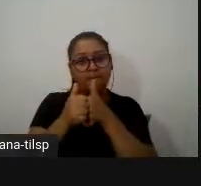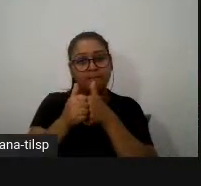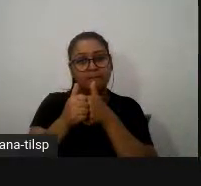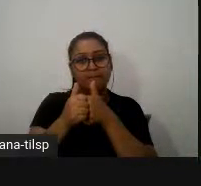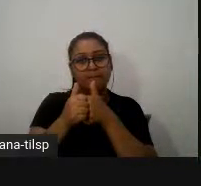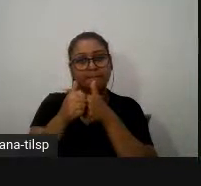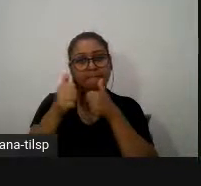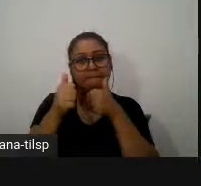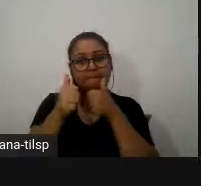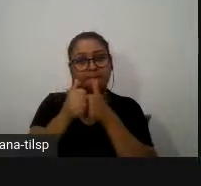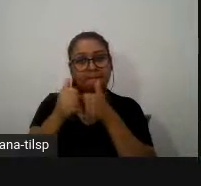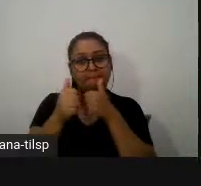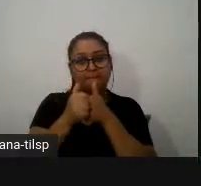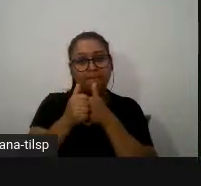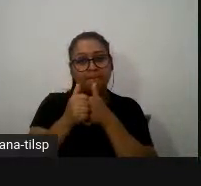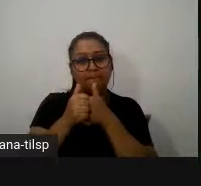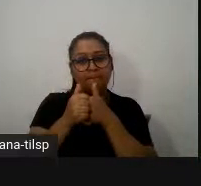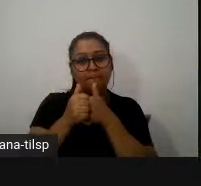LKK15